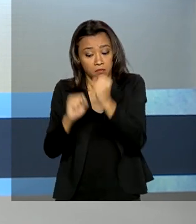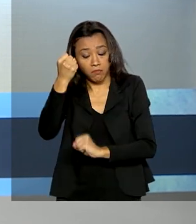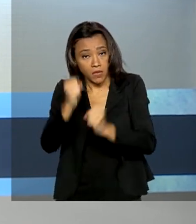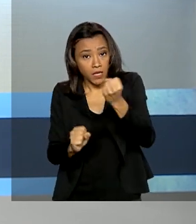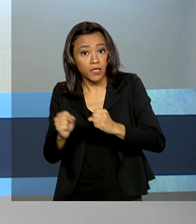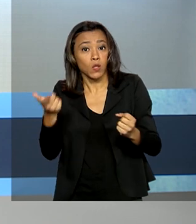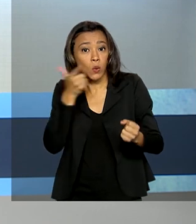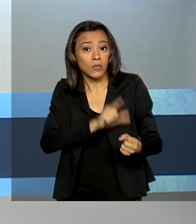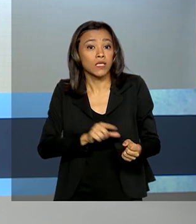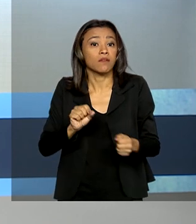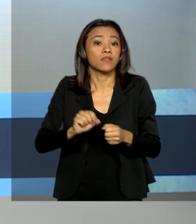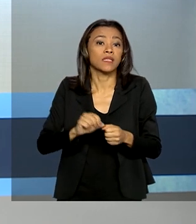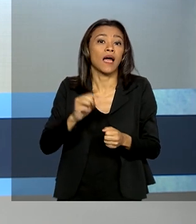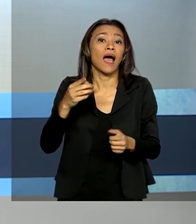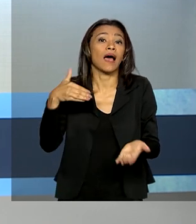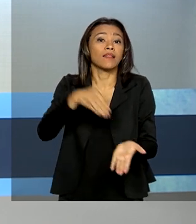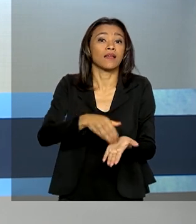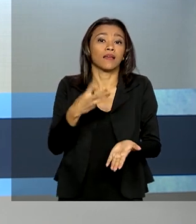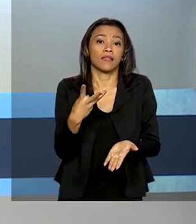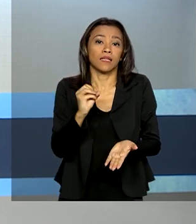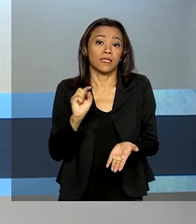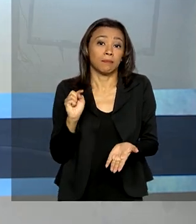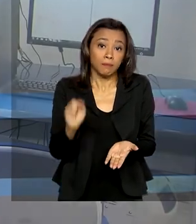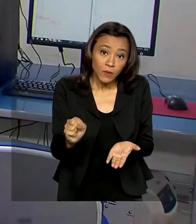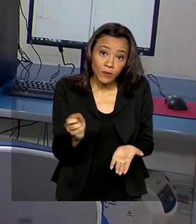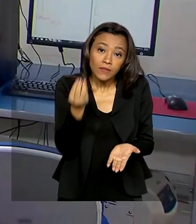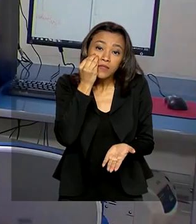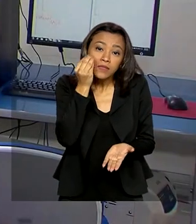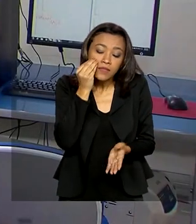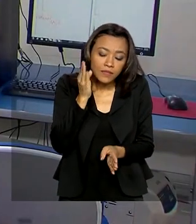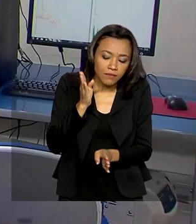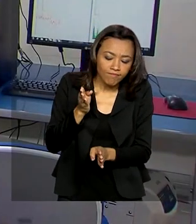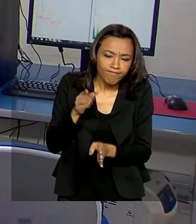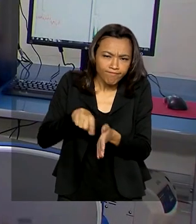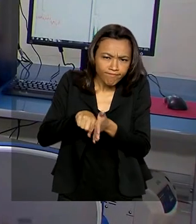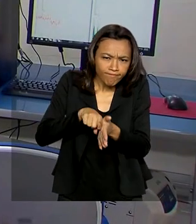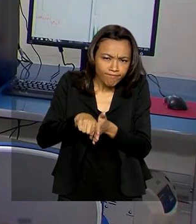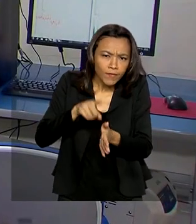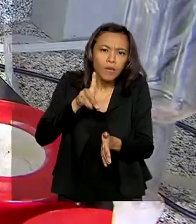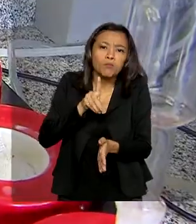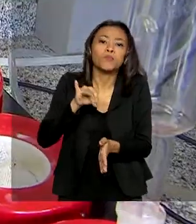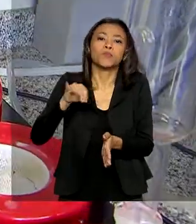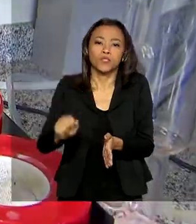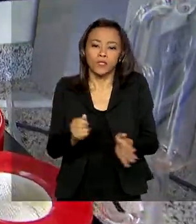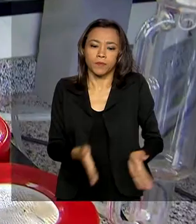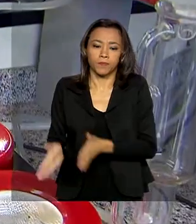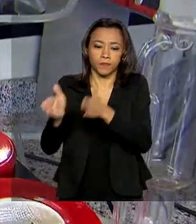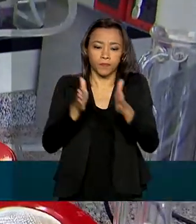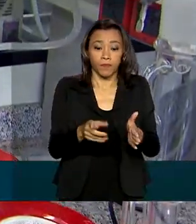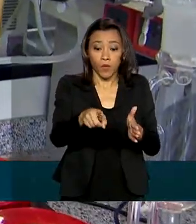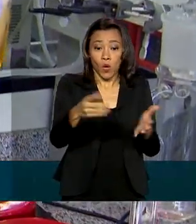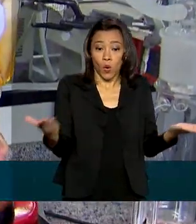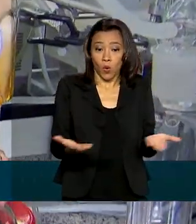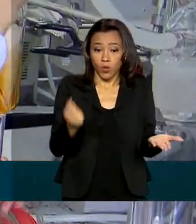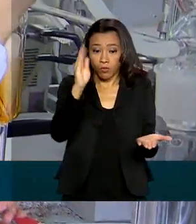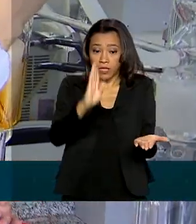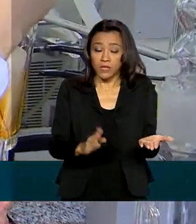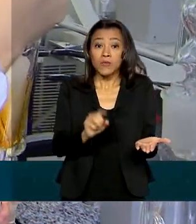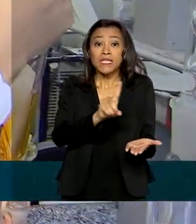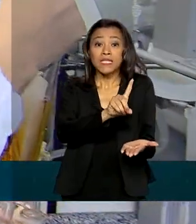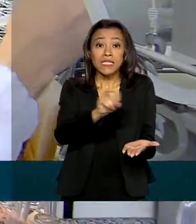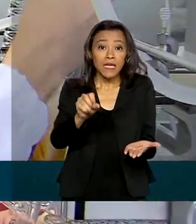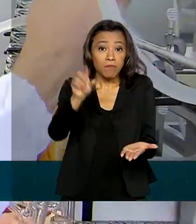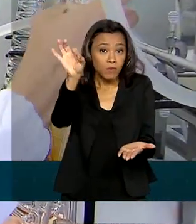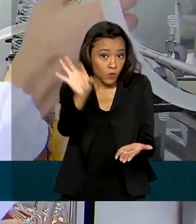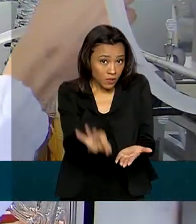até 30 mil testes por dia. O Brasil hoje importa 100% dos anticorpos